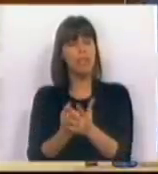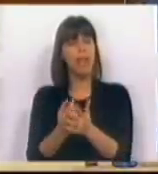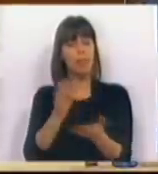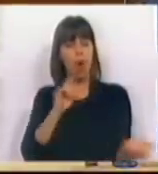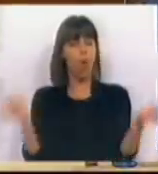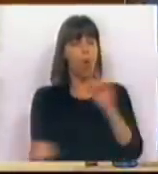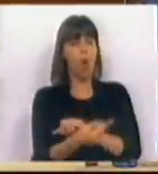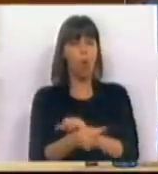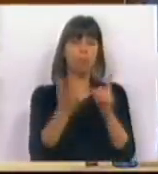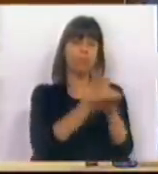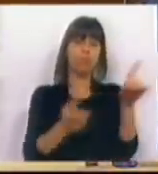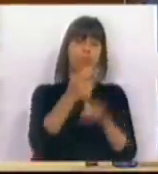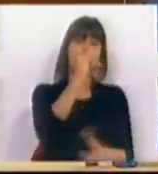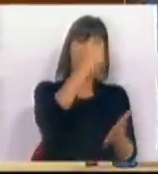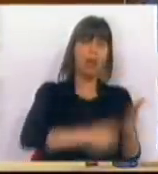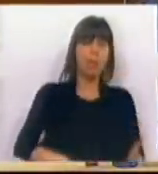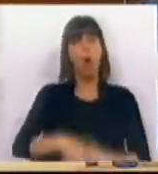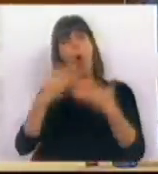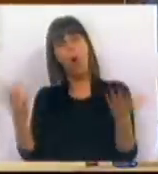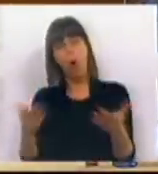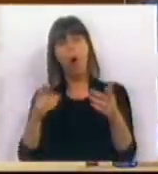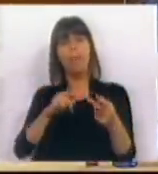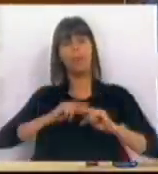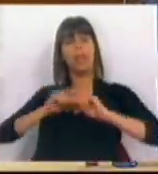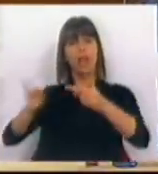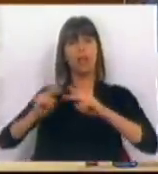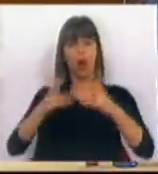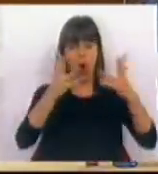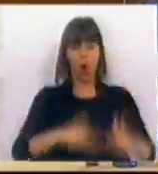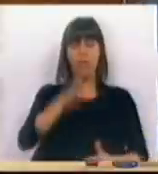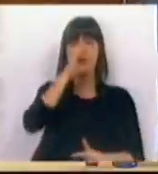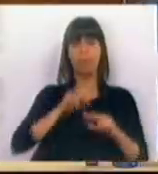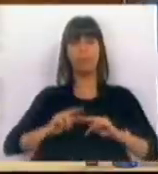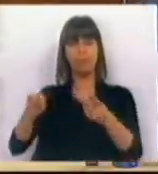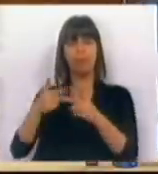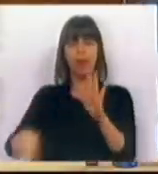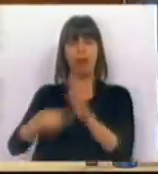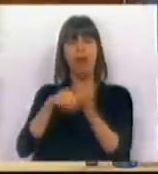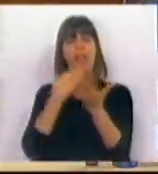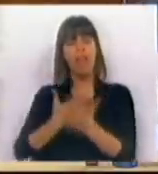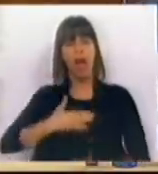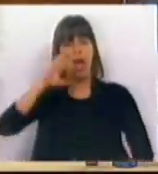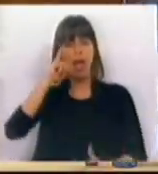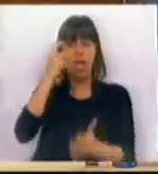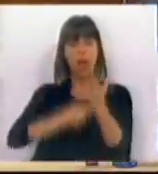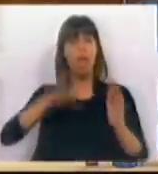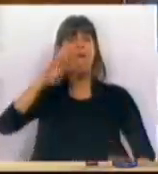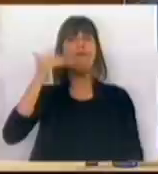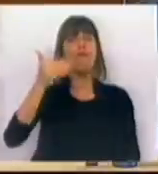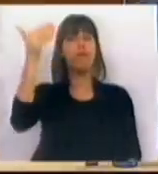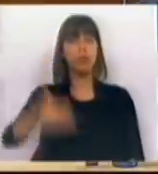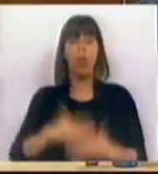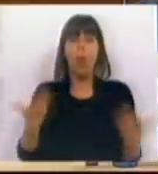contraparte ou o aumento dos impostos ou as transferências do orçamento de Estado provocando déficit e impostos no futuro